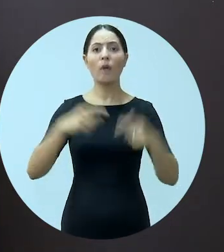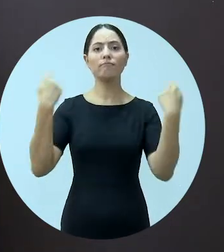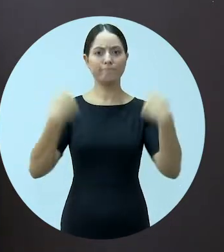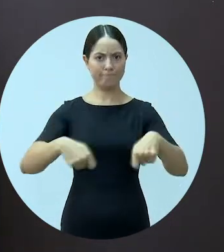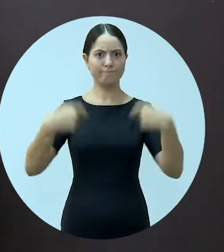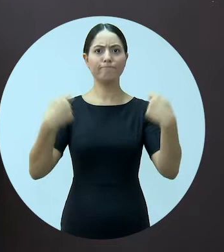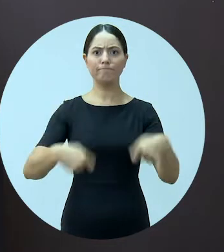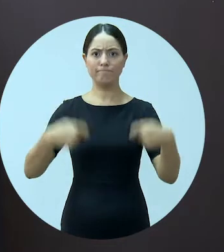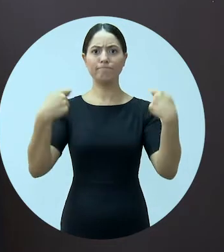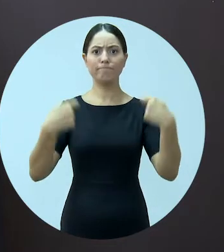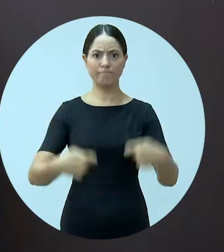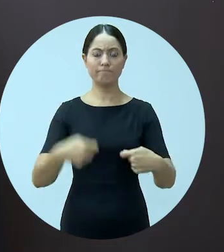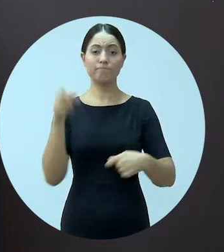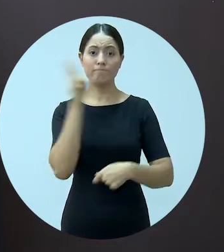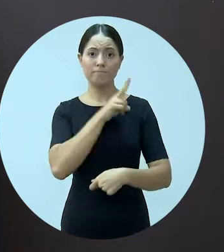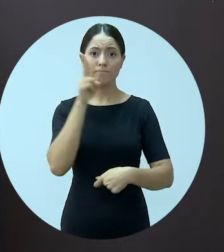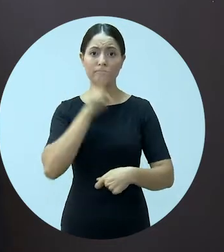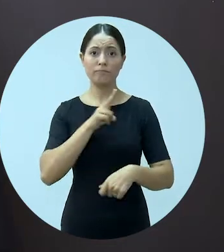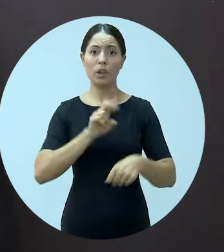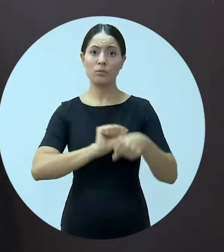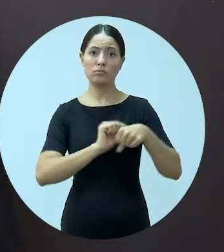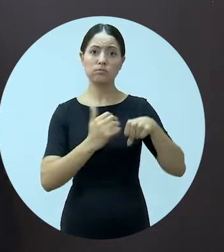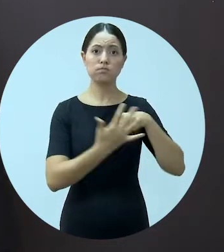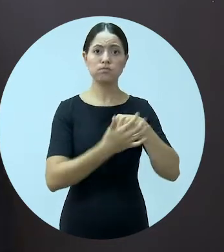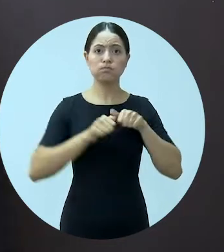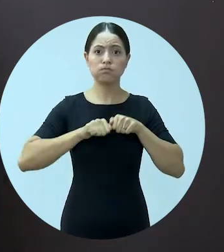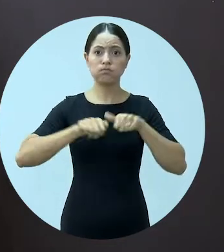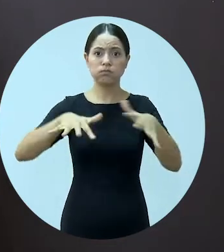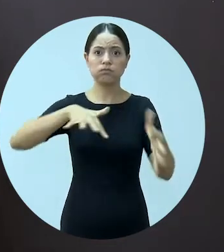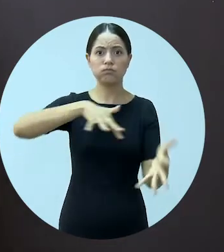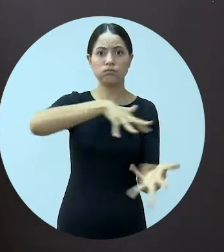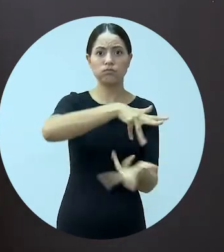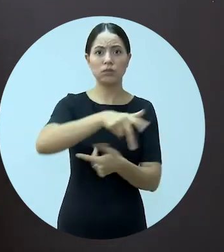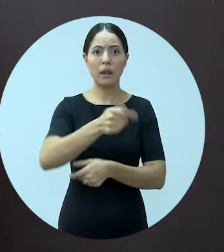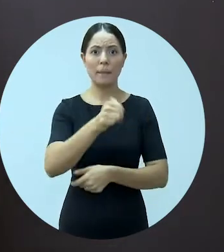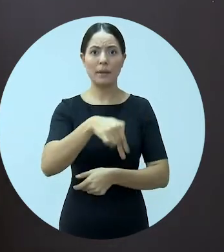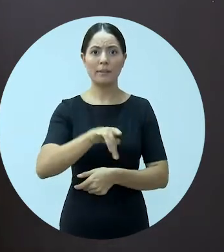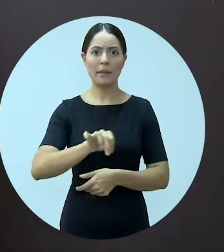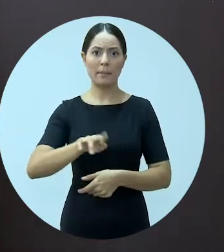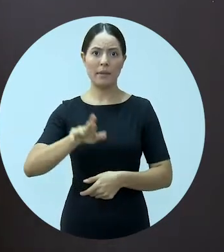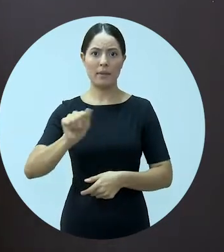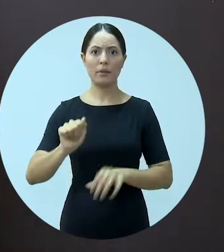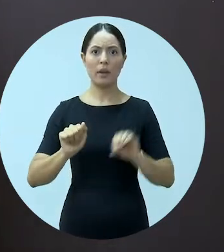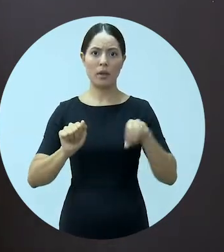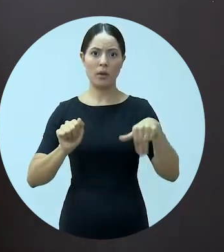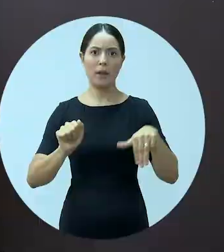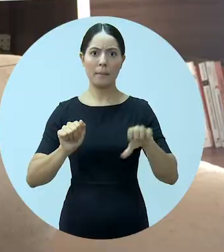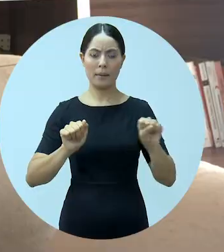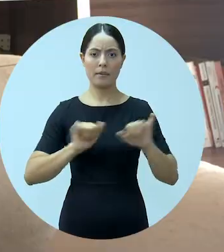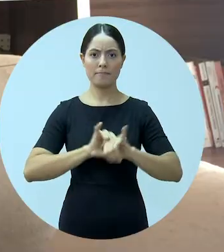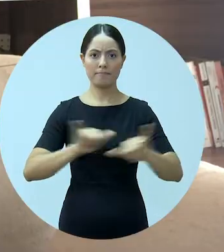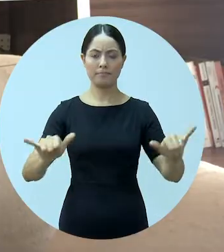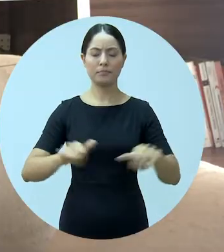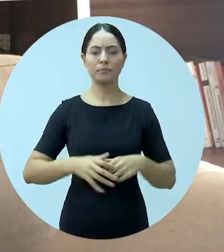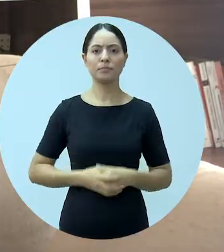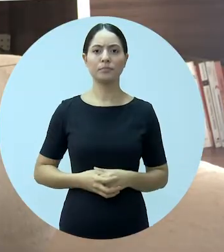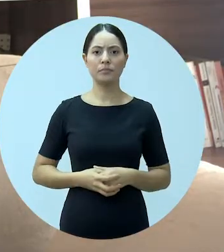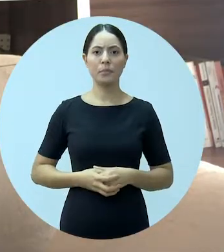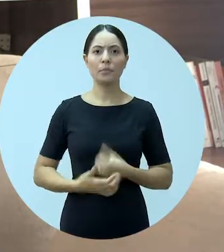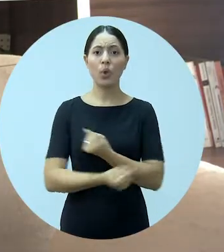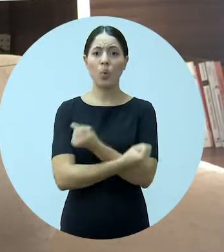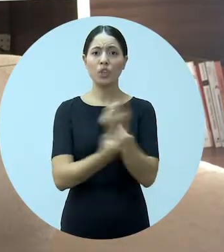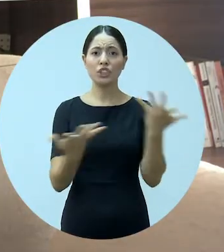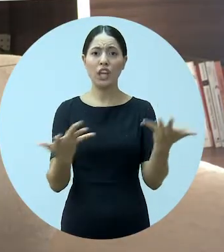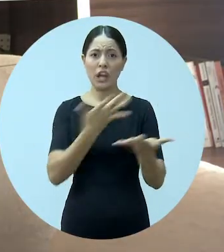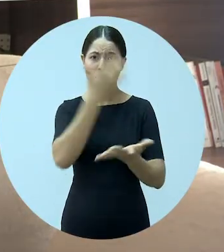necessárias diante da classificação como pandemia pela Organização Mundial da Saúde. A taxa